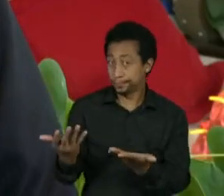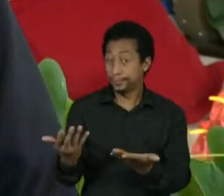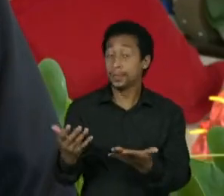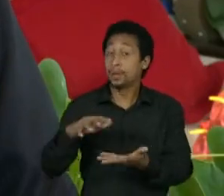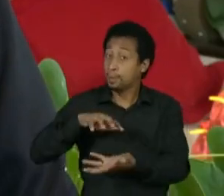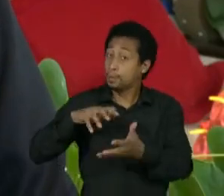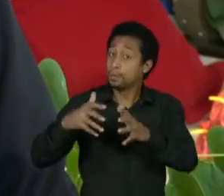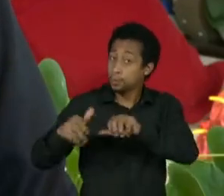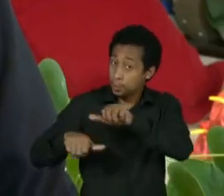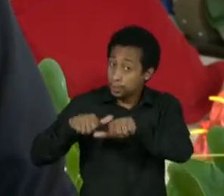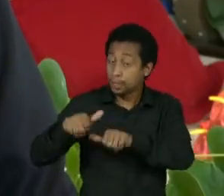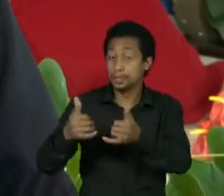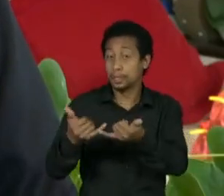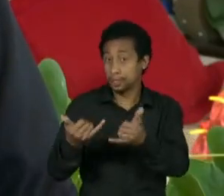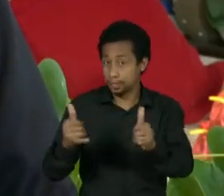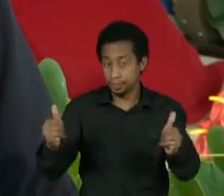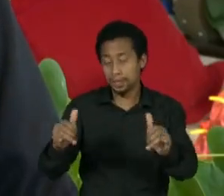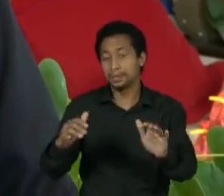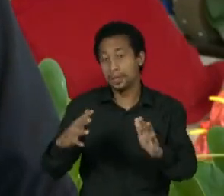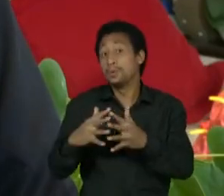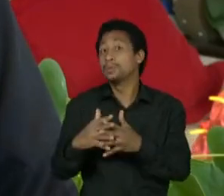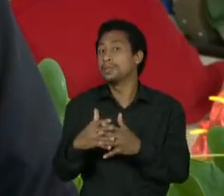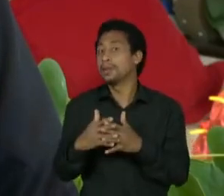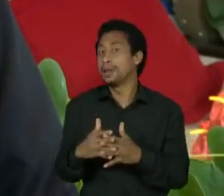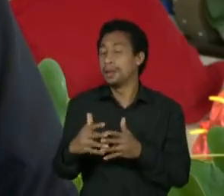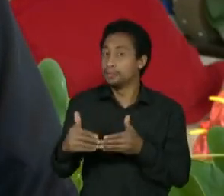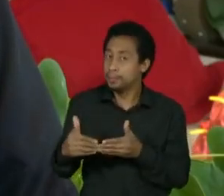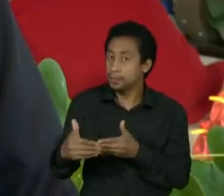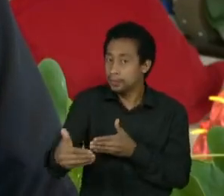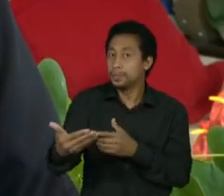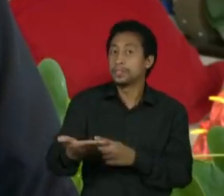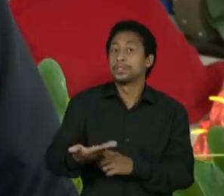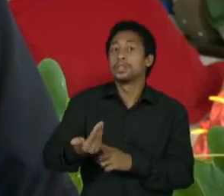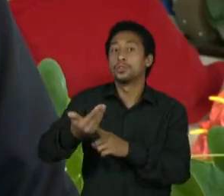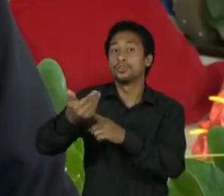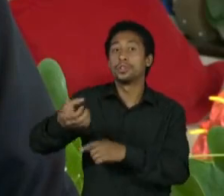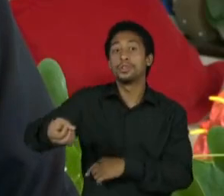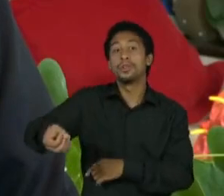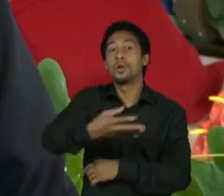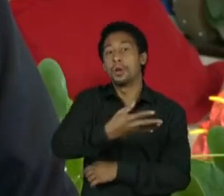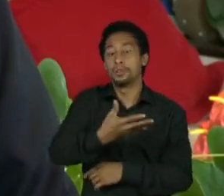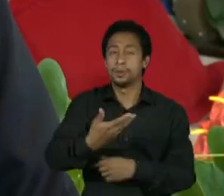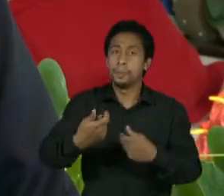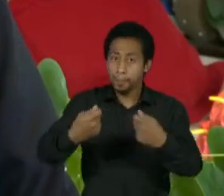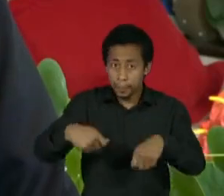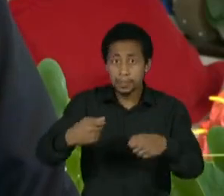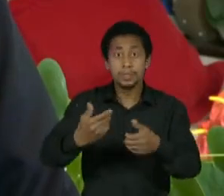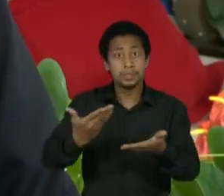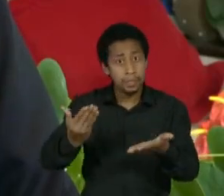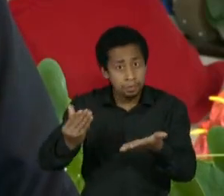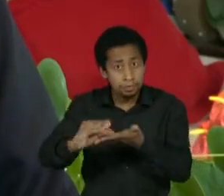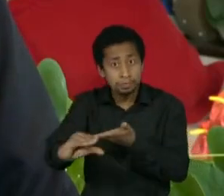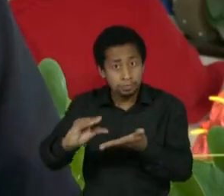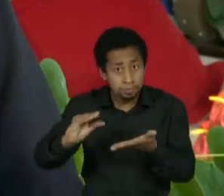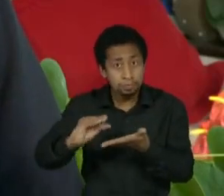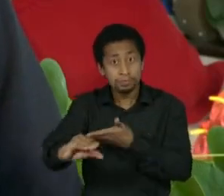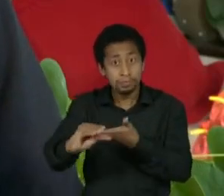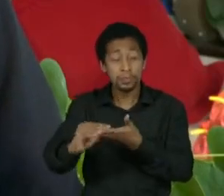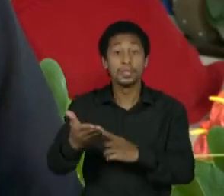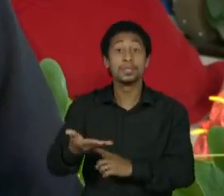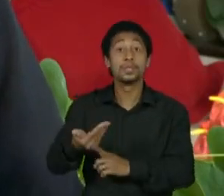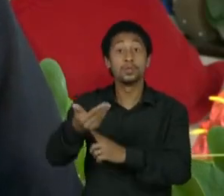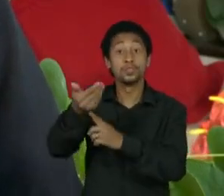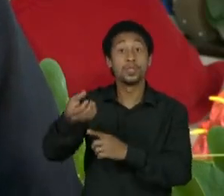econômico e de inovações tecnológicas. Nós precisamos de muito investimento, muitas inovações tecnológicas